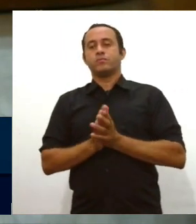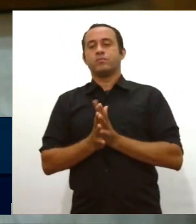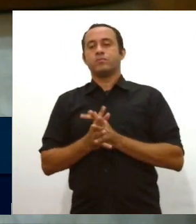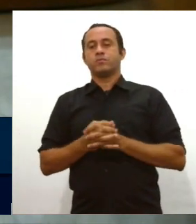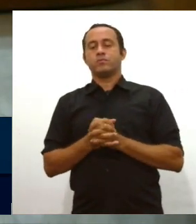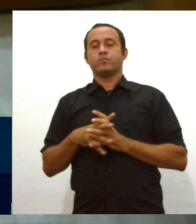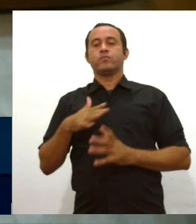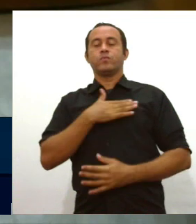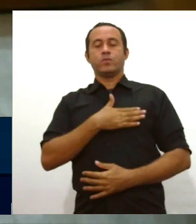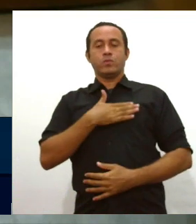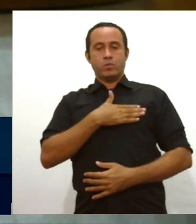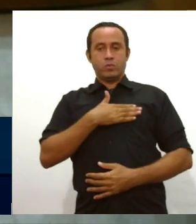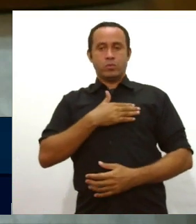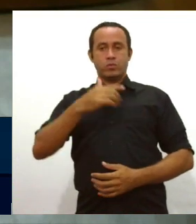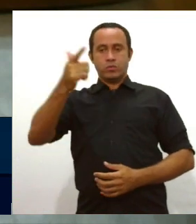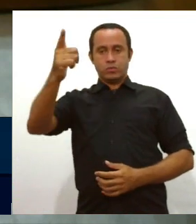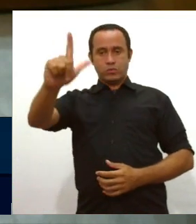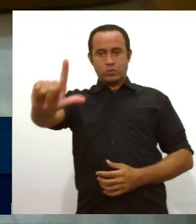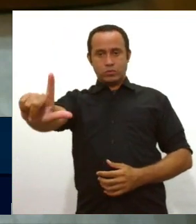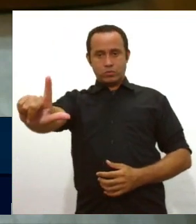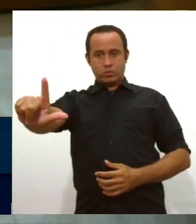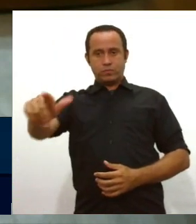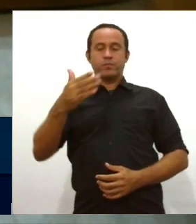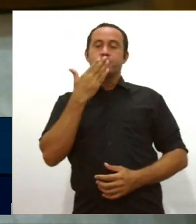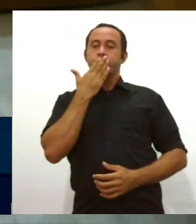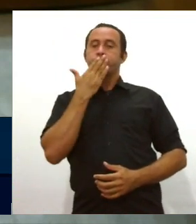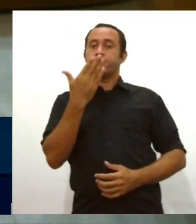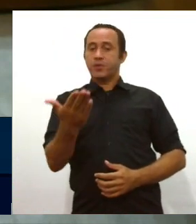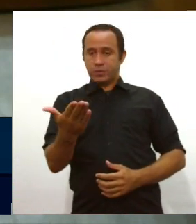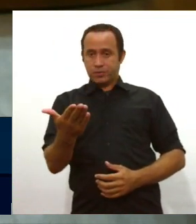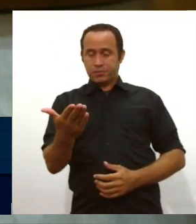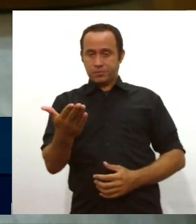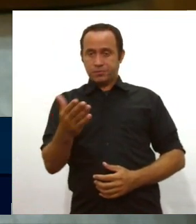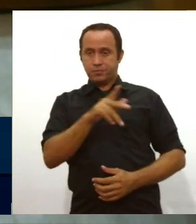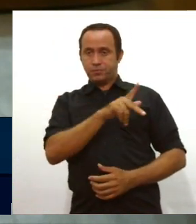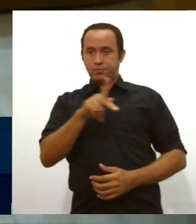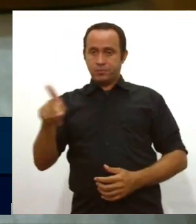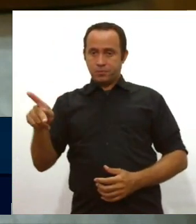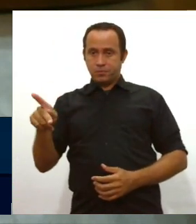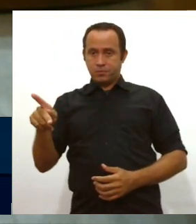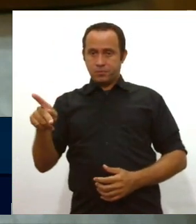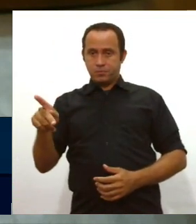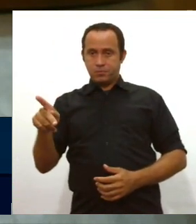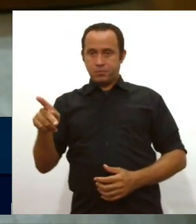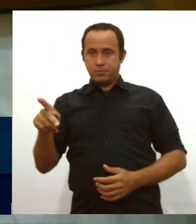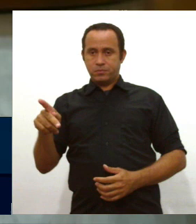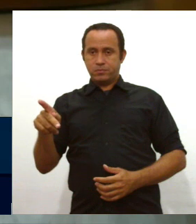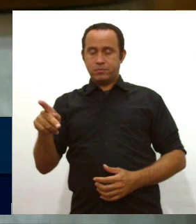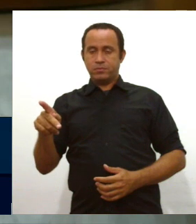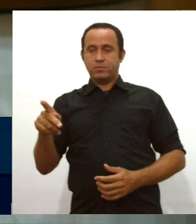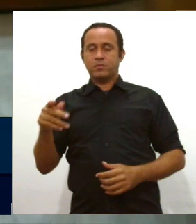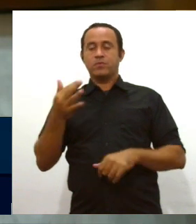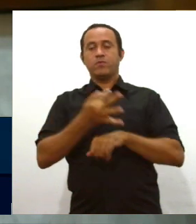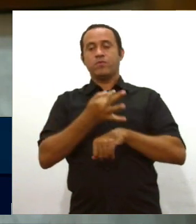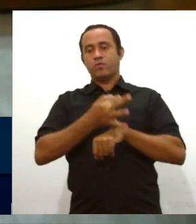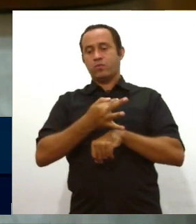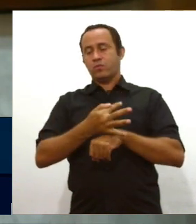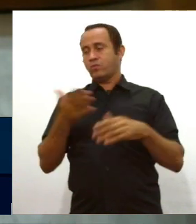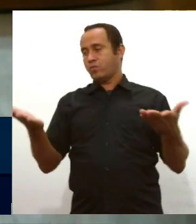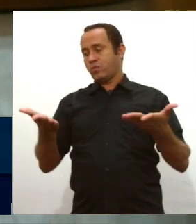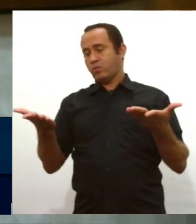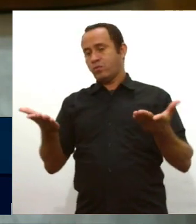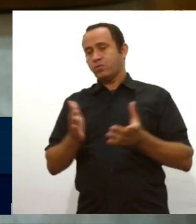eu gostaria de mais uma vez fazer um apelo aqui ao presidente da casa, deputado Luciano Bispo, infelizmente ele não está aqui agora no plenário,